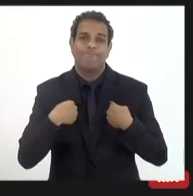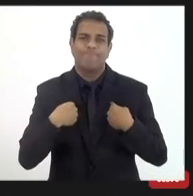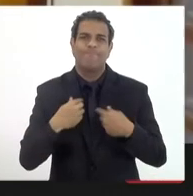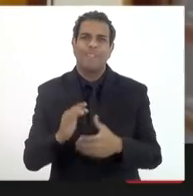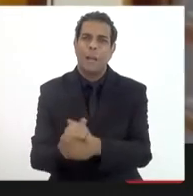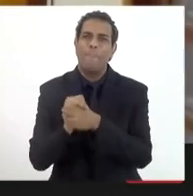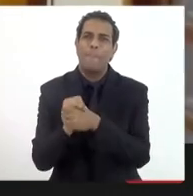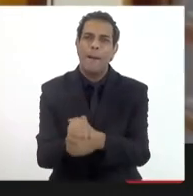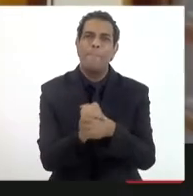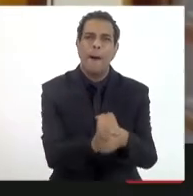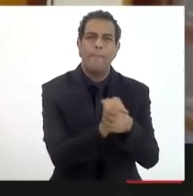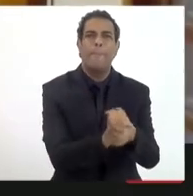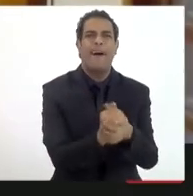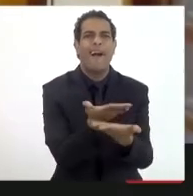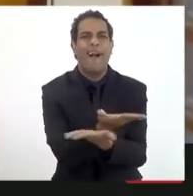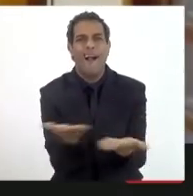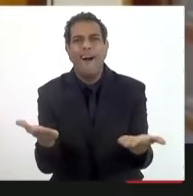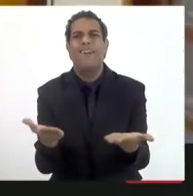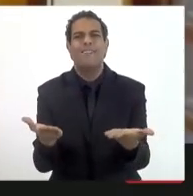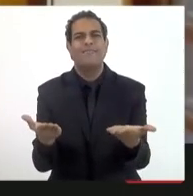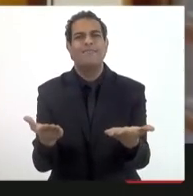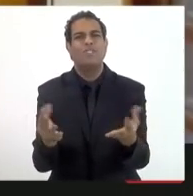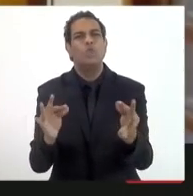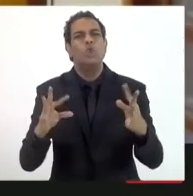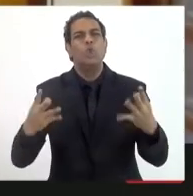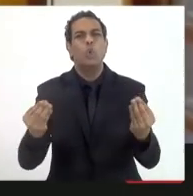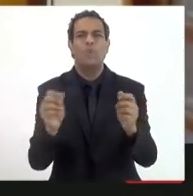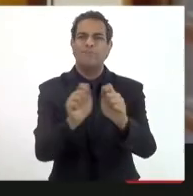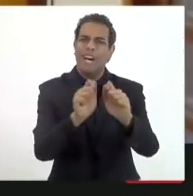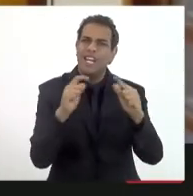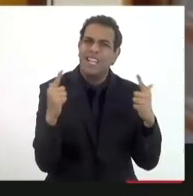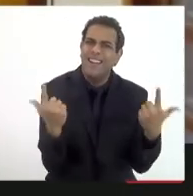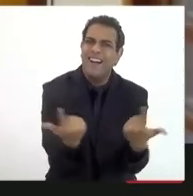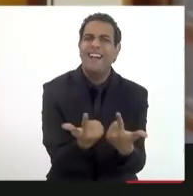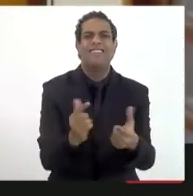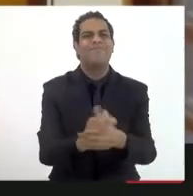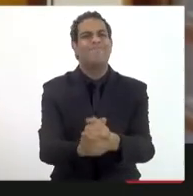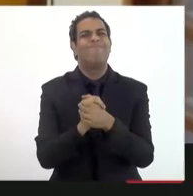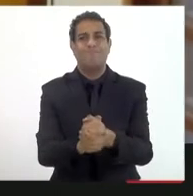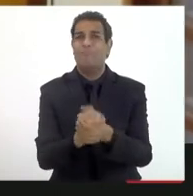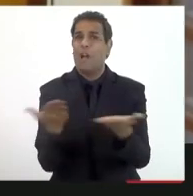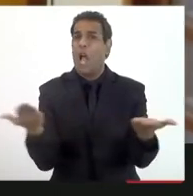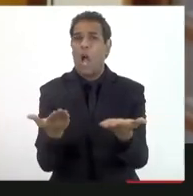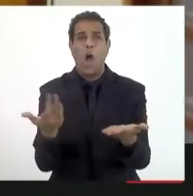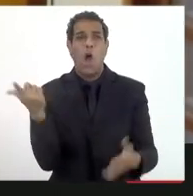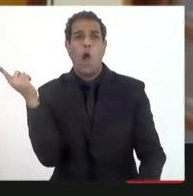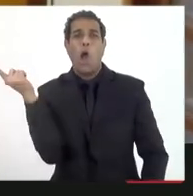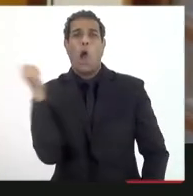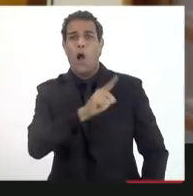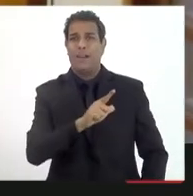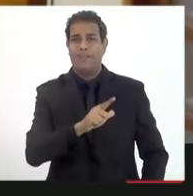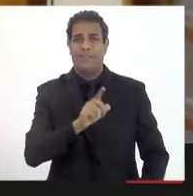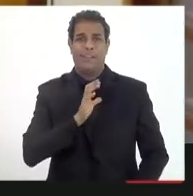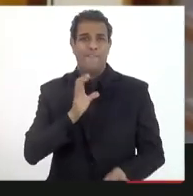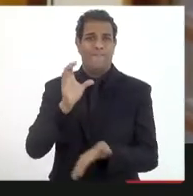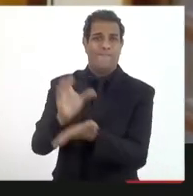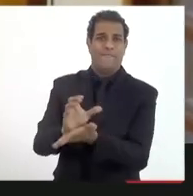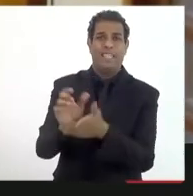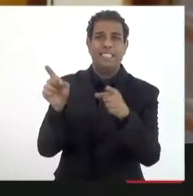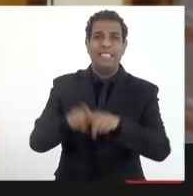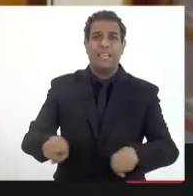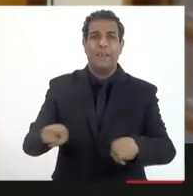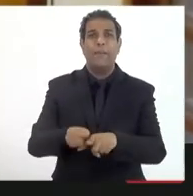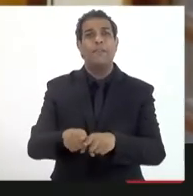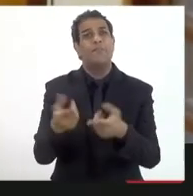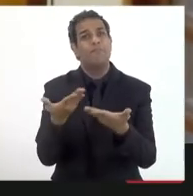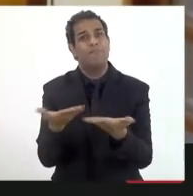mais uma vez também somar a todos, parabenizando a LERJ pela construção desse fundo, também a